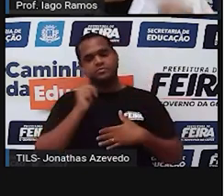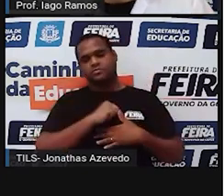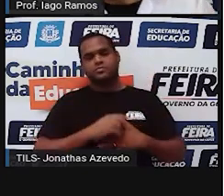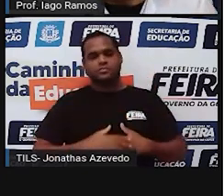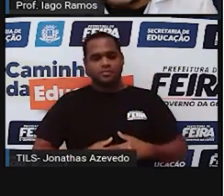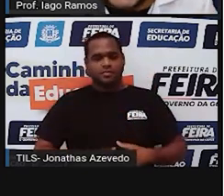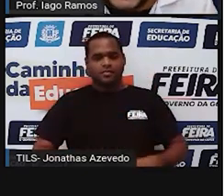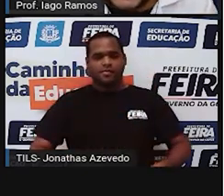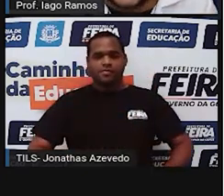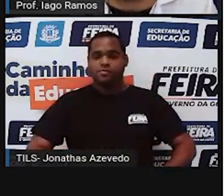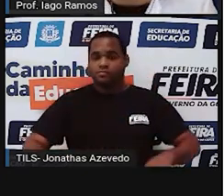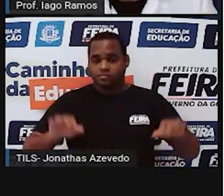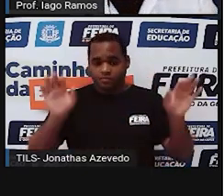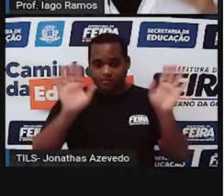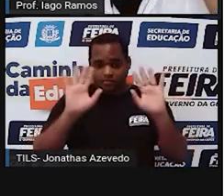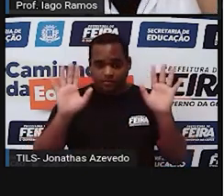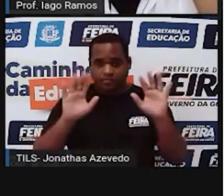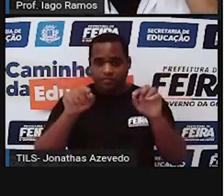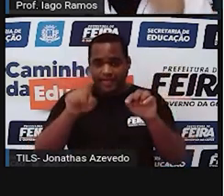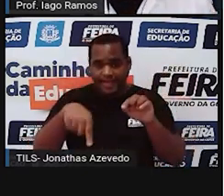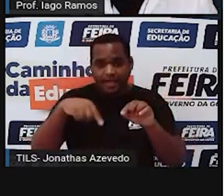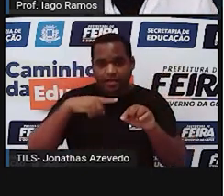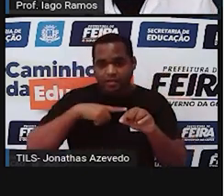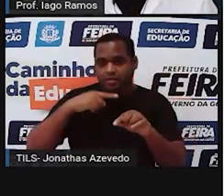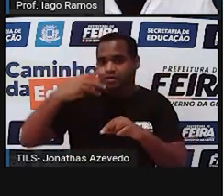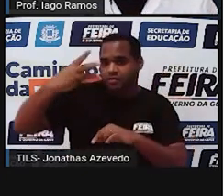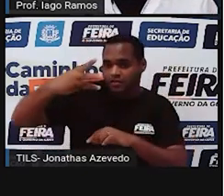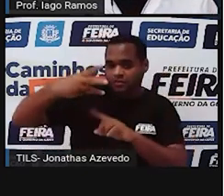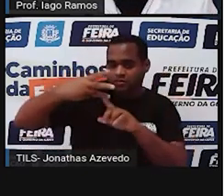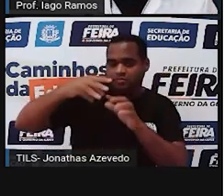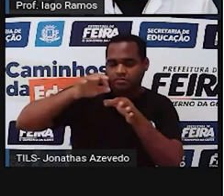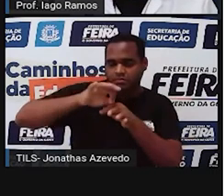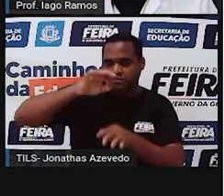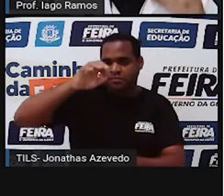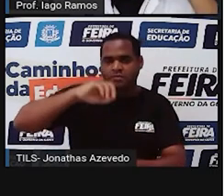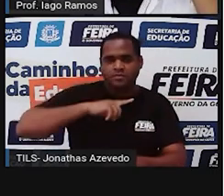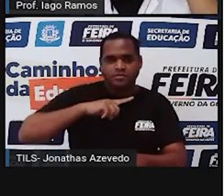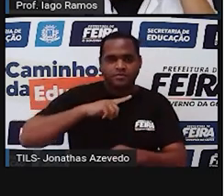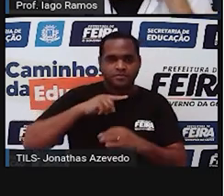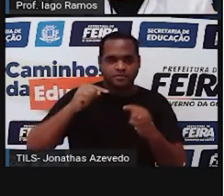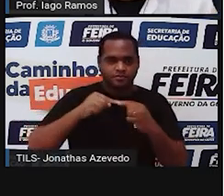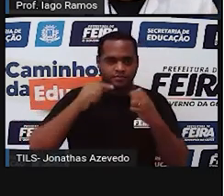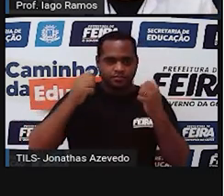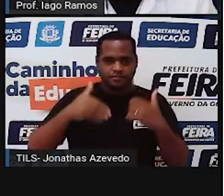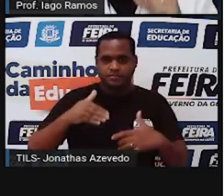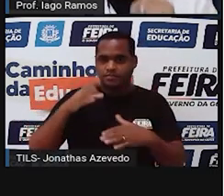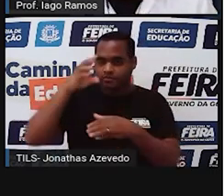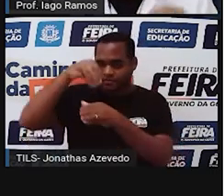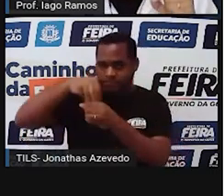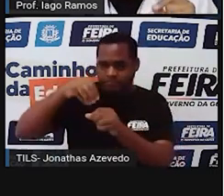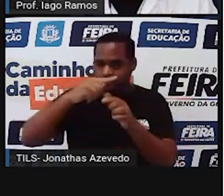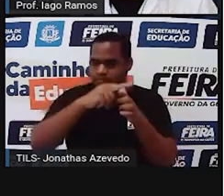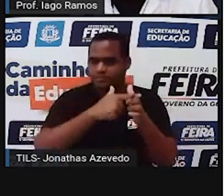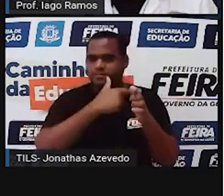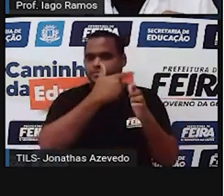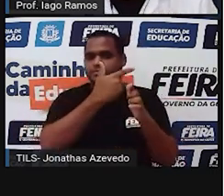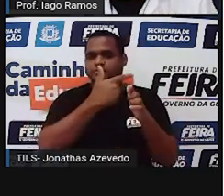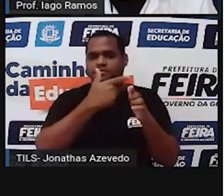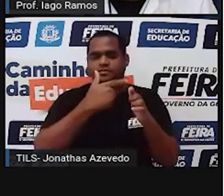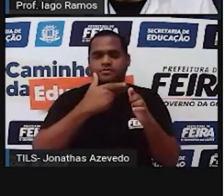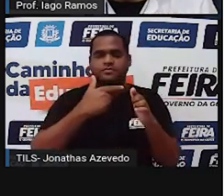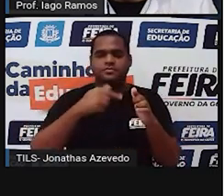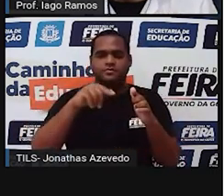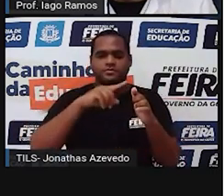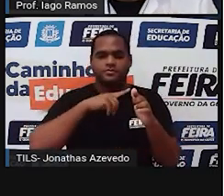pessoas essa terceira corda que passou por dentro do ângulo dividindo o ângulo ao